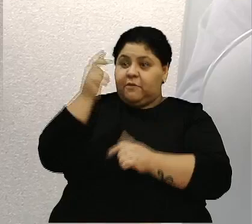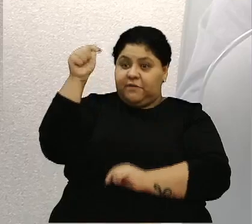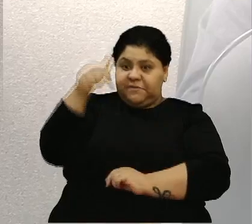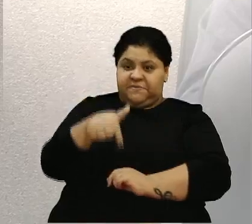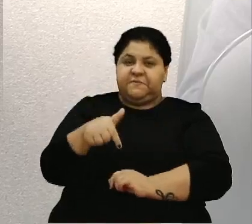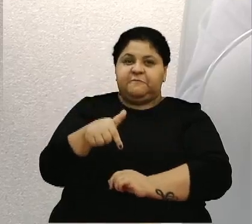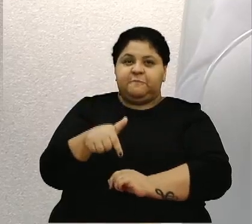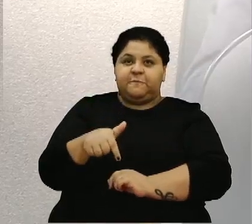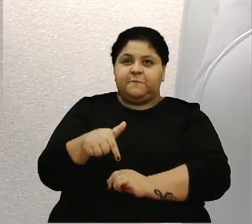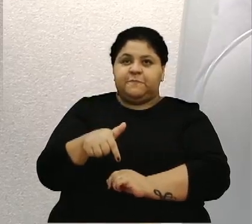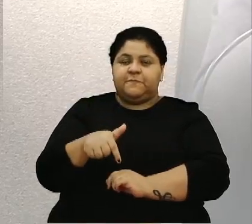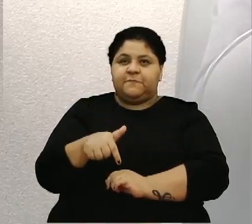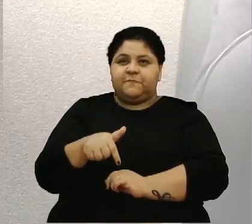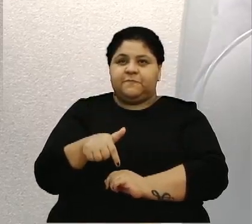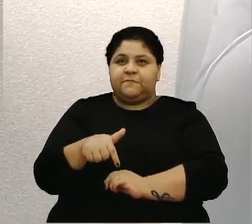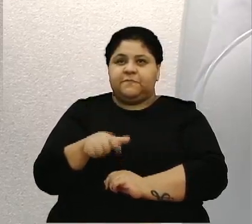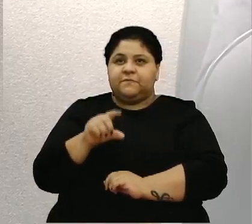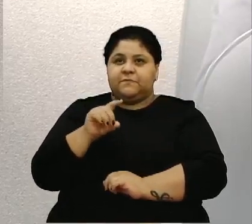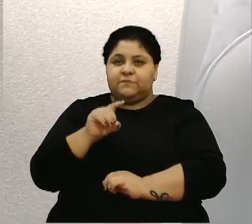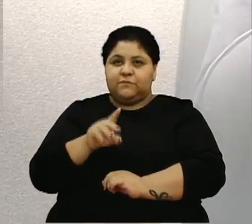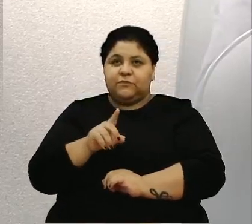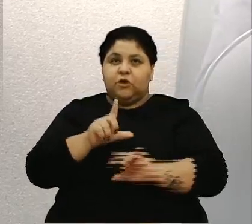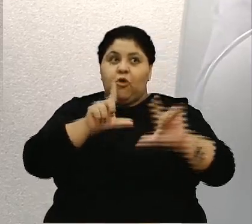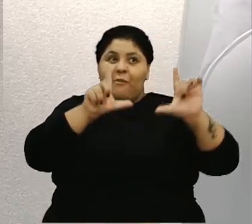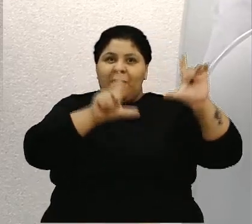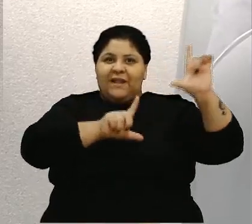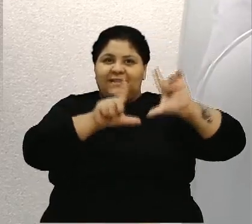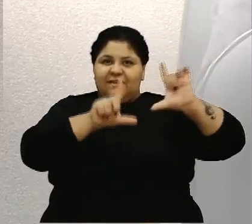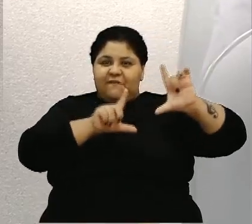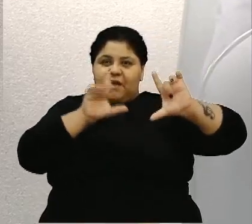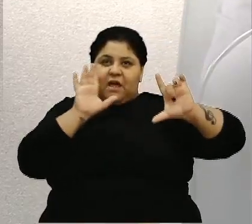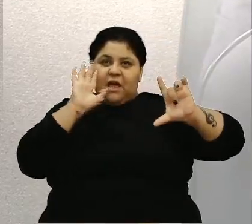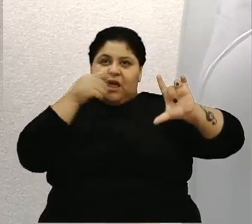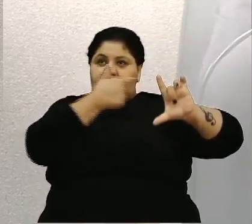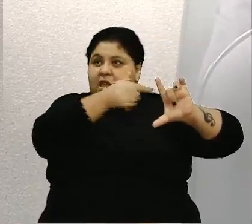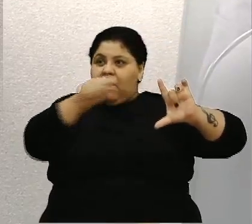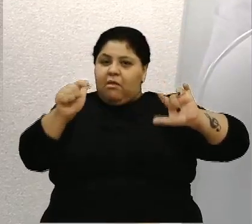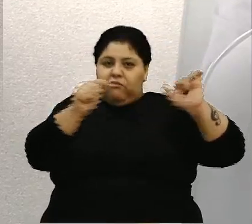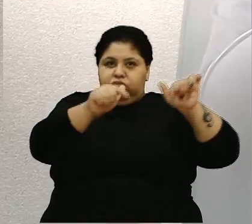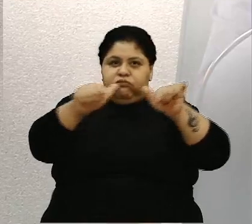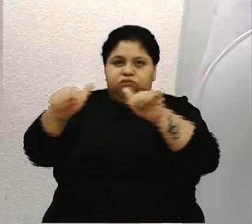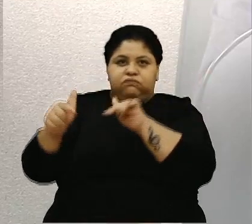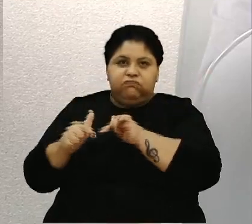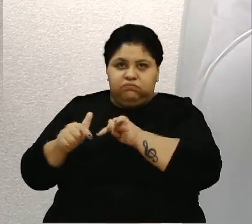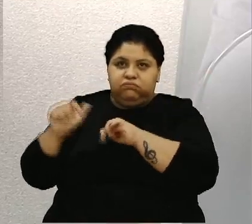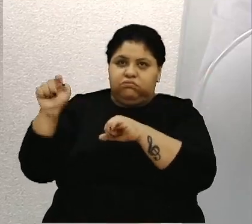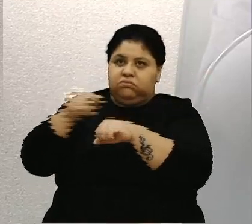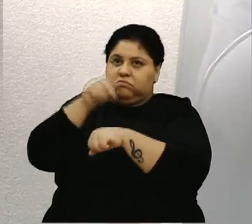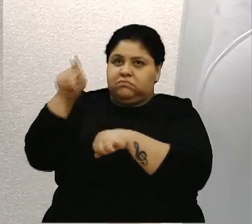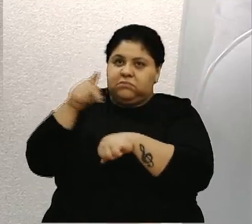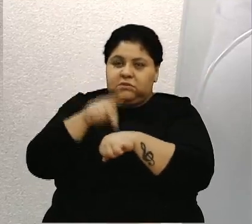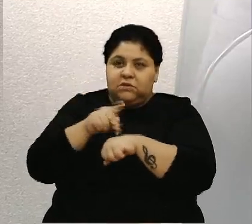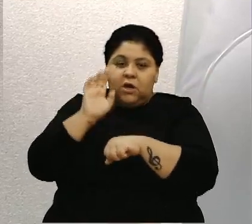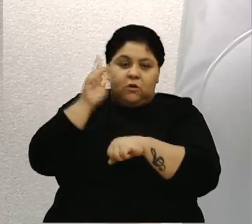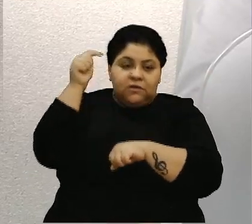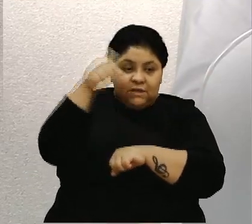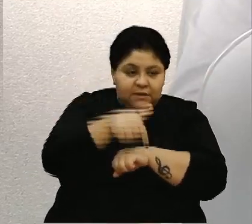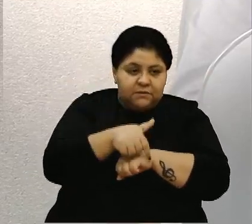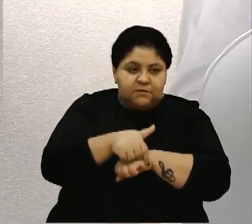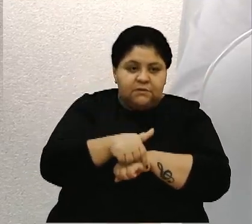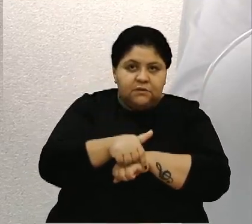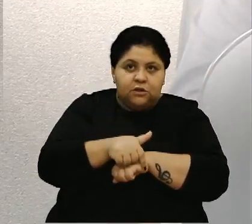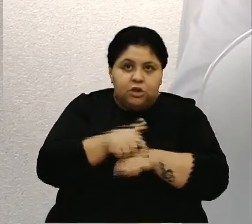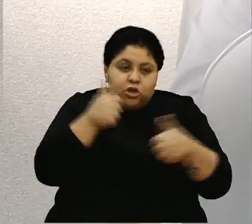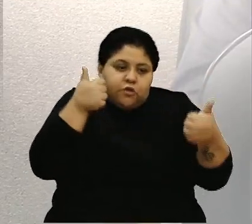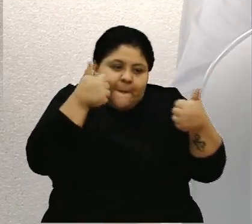acostumado apenas a ver pela TV, acontecendo em outros lugares, em outros países, está acontecendo aqui, do nosso